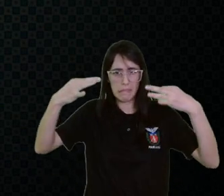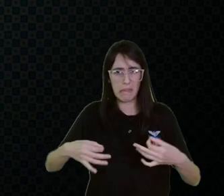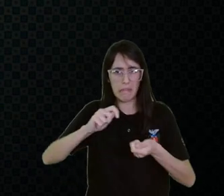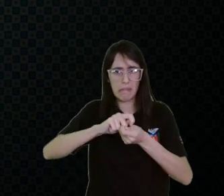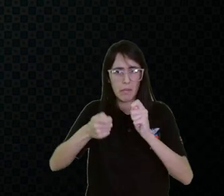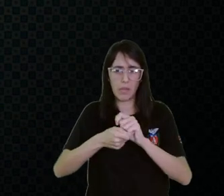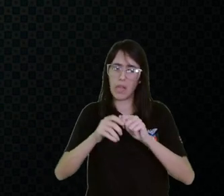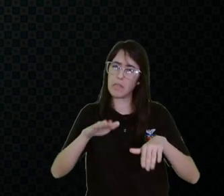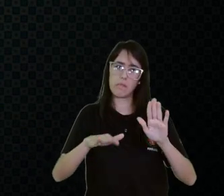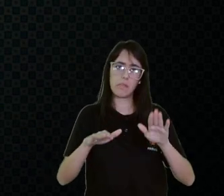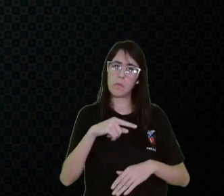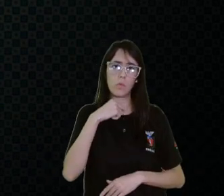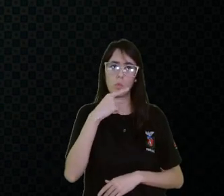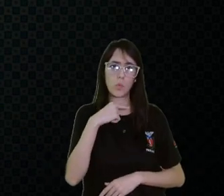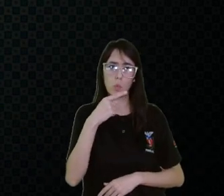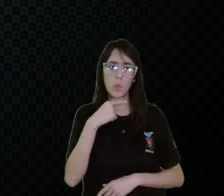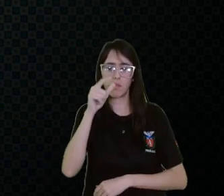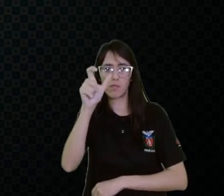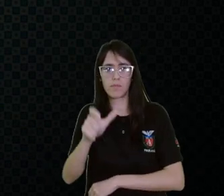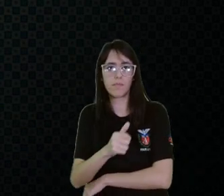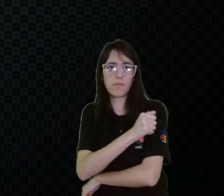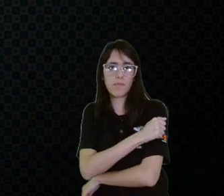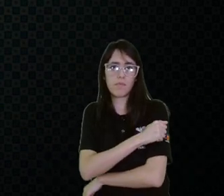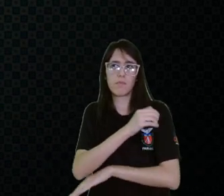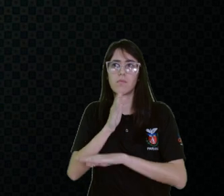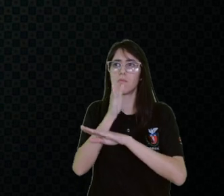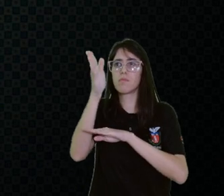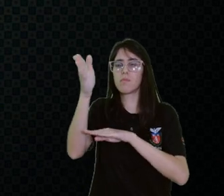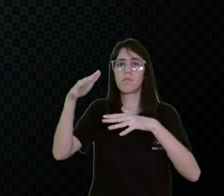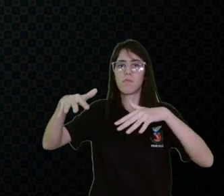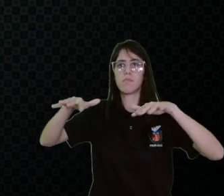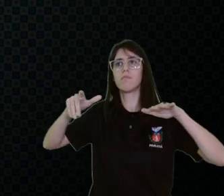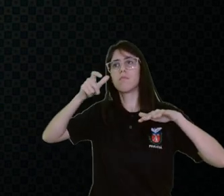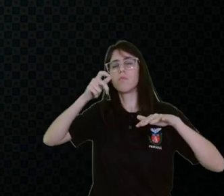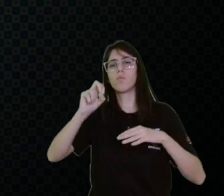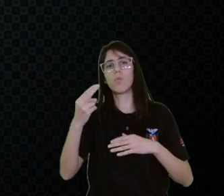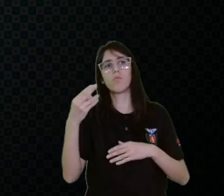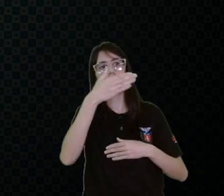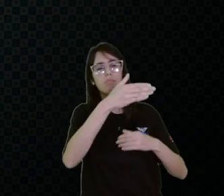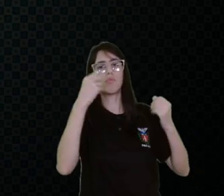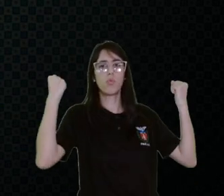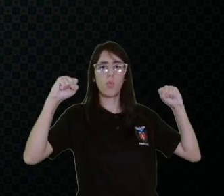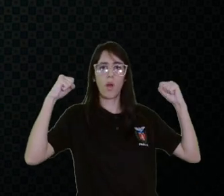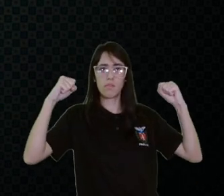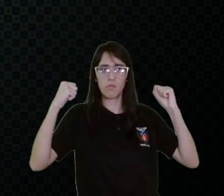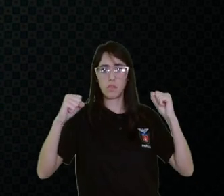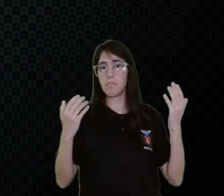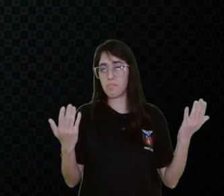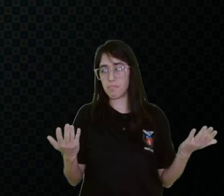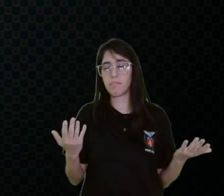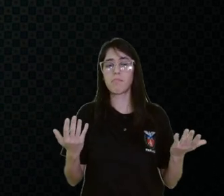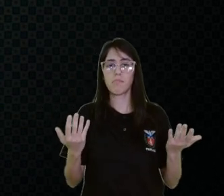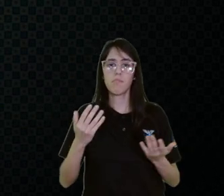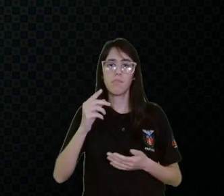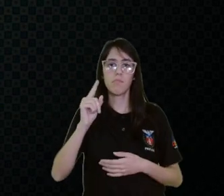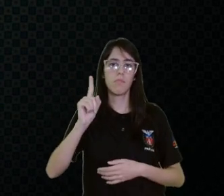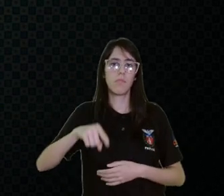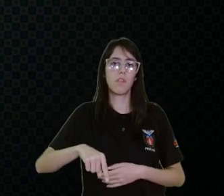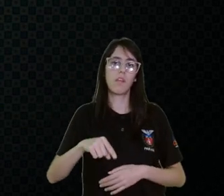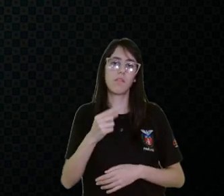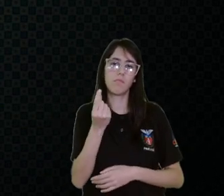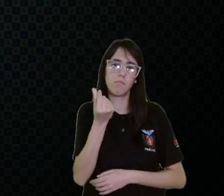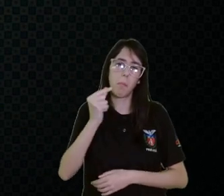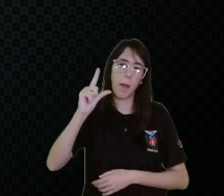esse estudante possa estar no auditório, possa estar na educação física, então são acessos mais